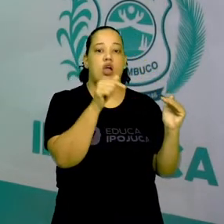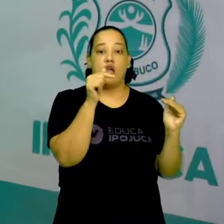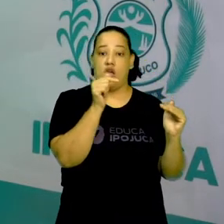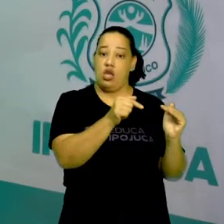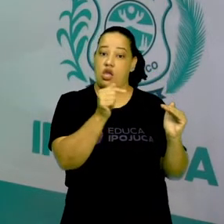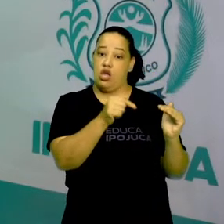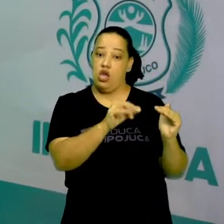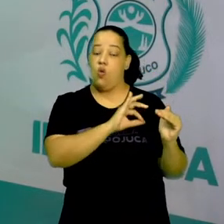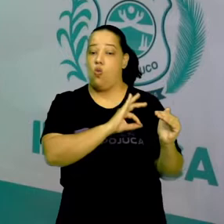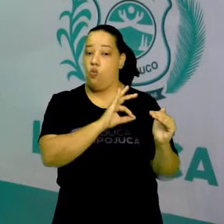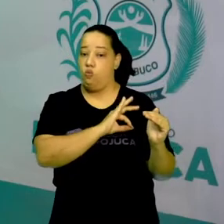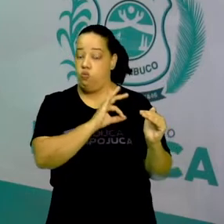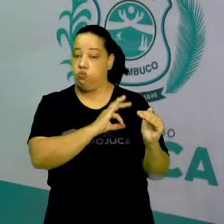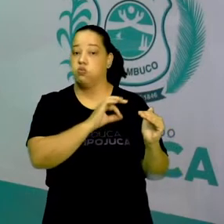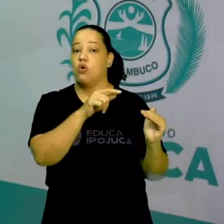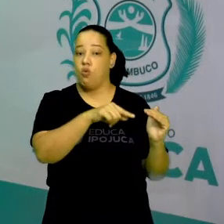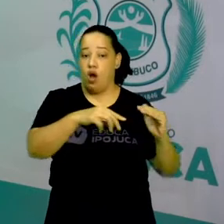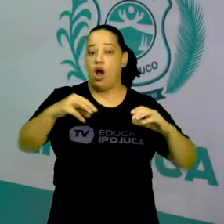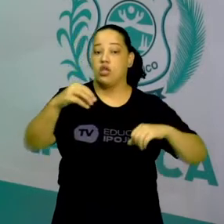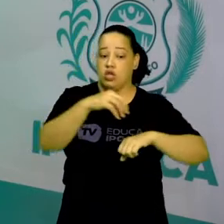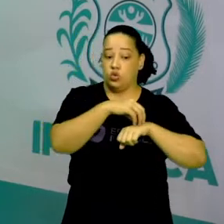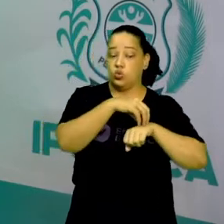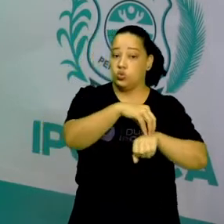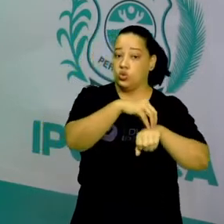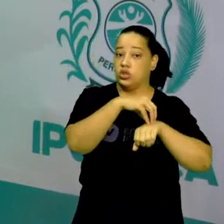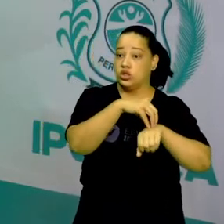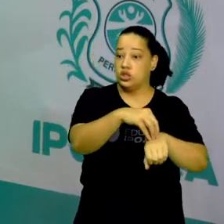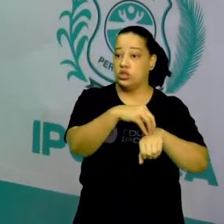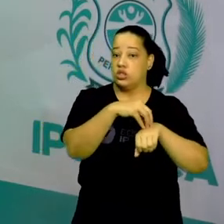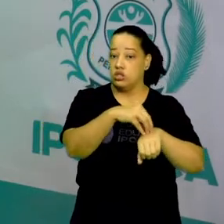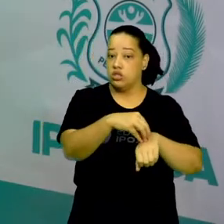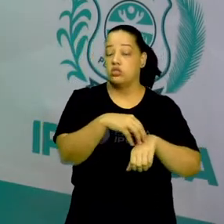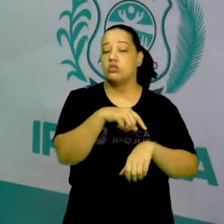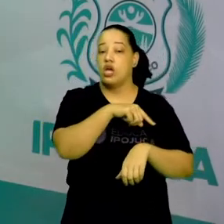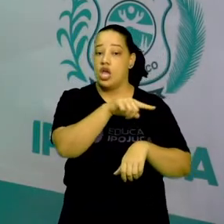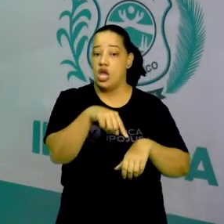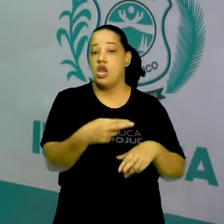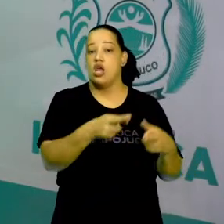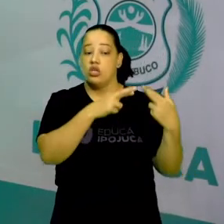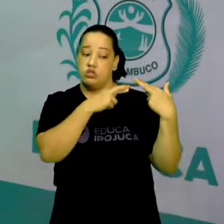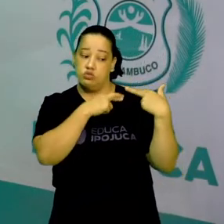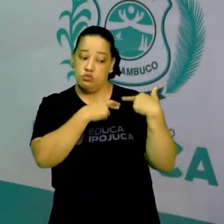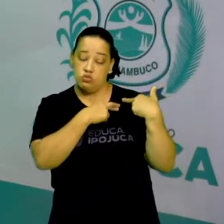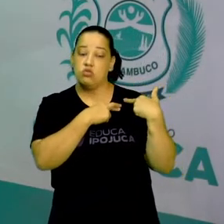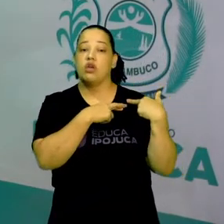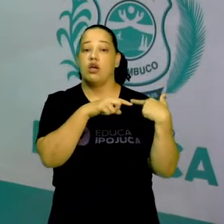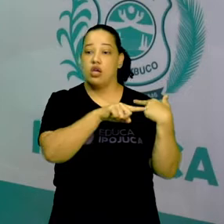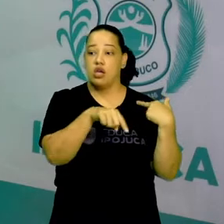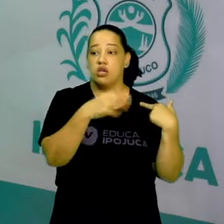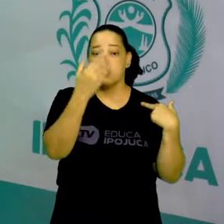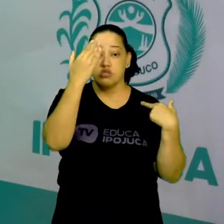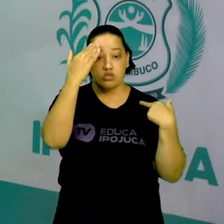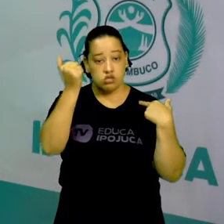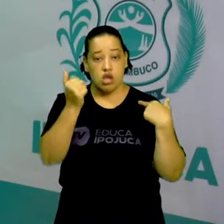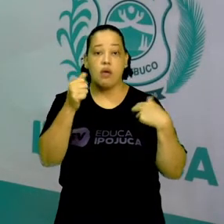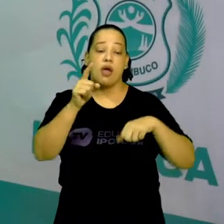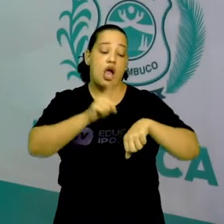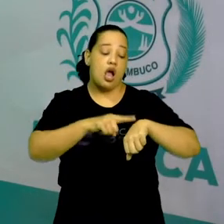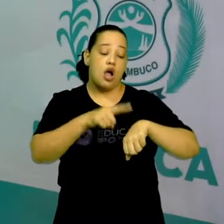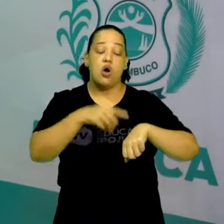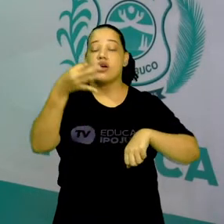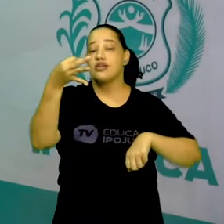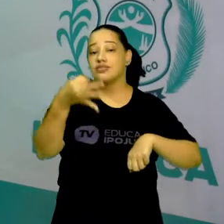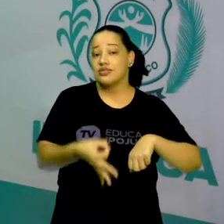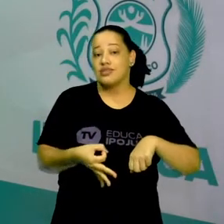guardas de trânsito, porque eles são responsáveis e sabem a hora certa,